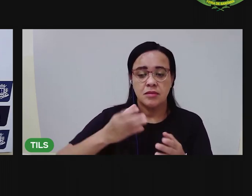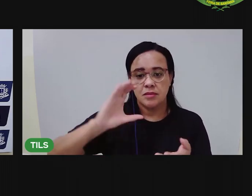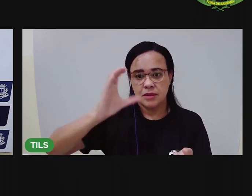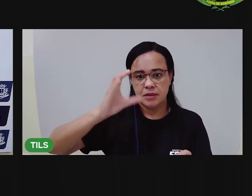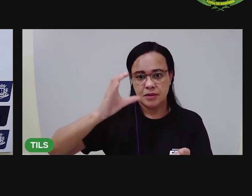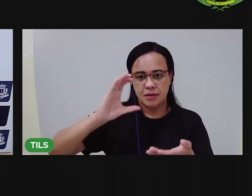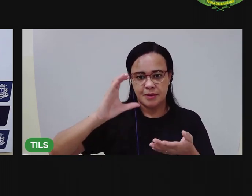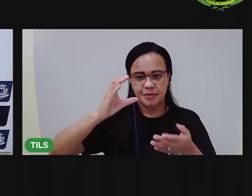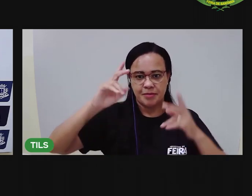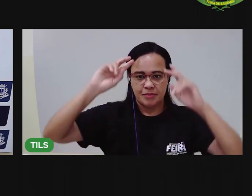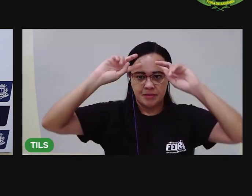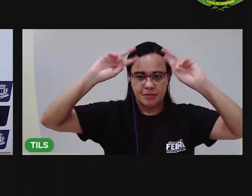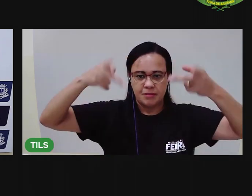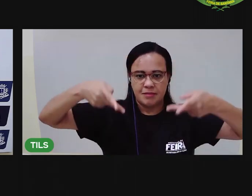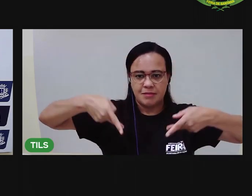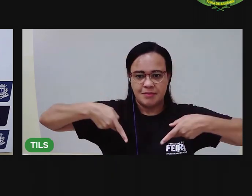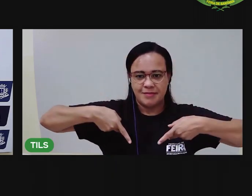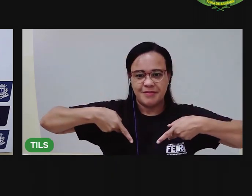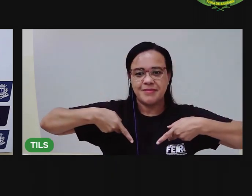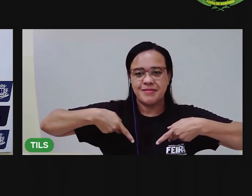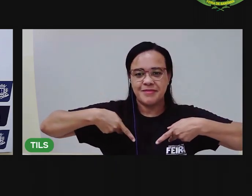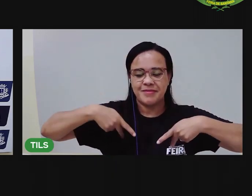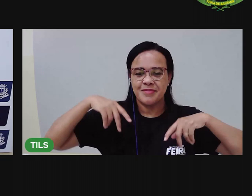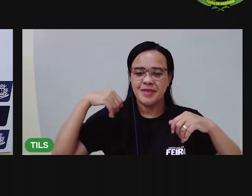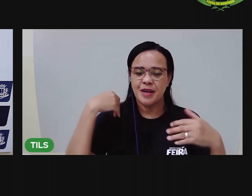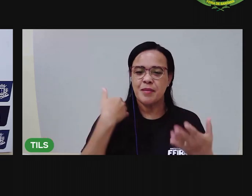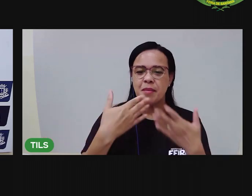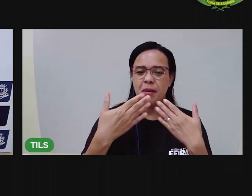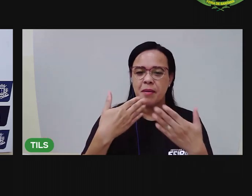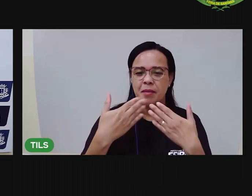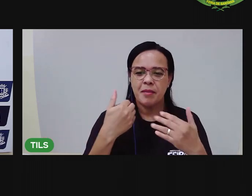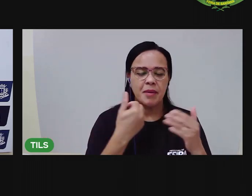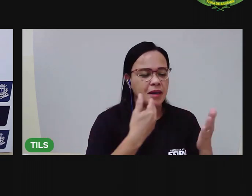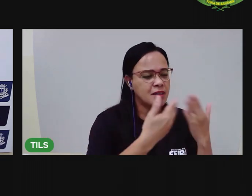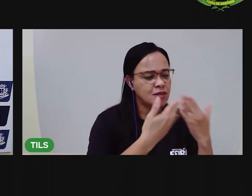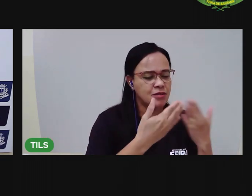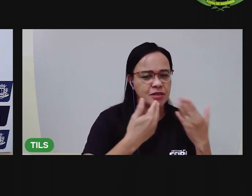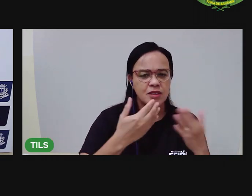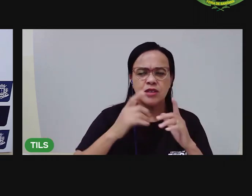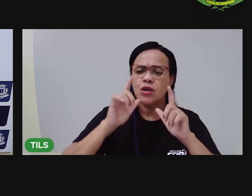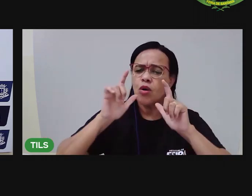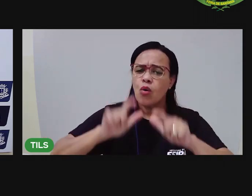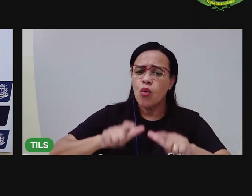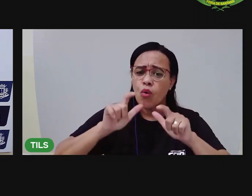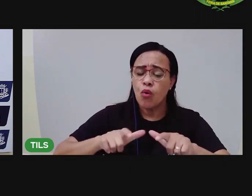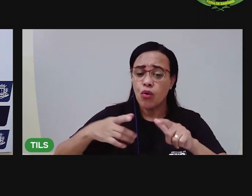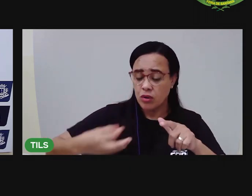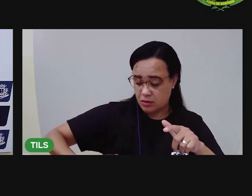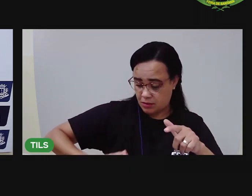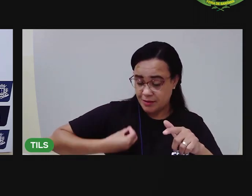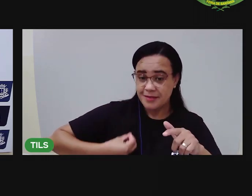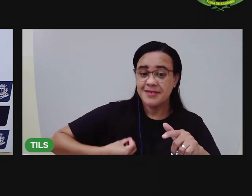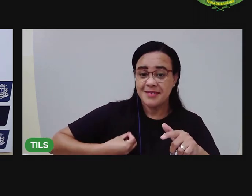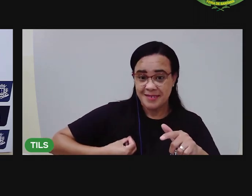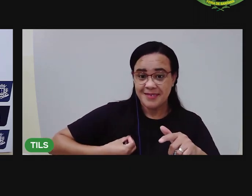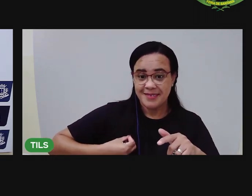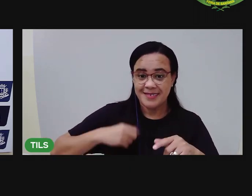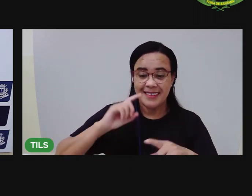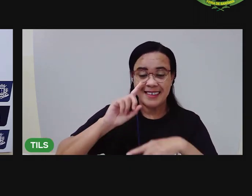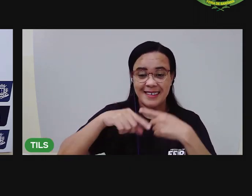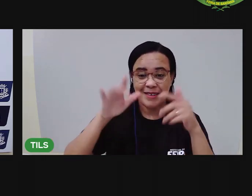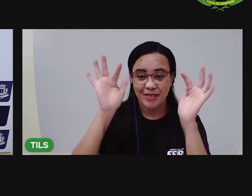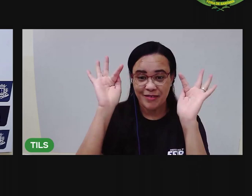Humanas, onde a gente vai discutir esse assunto. Onde vivemos? Ao final dessa aula,